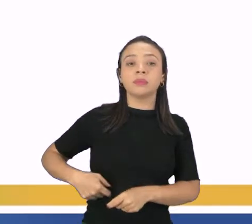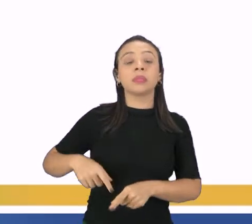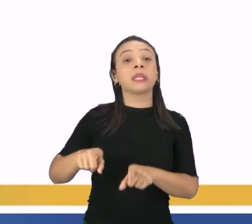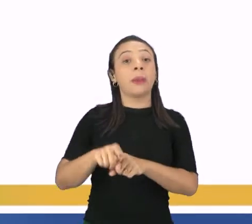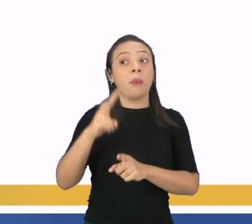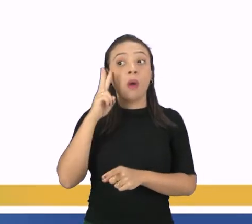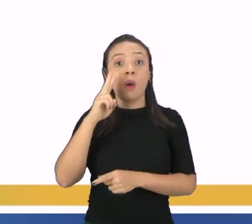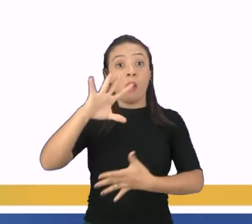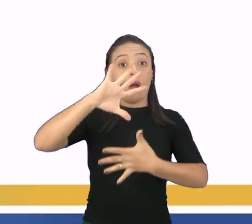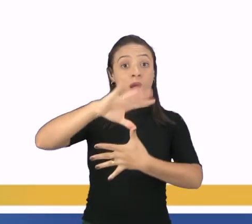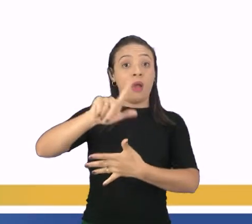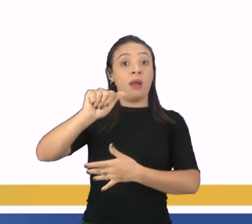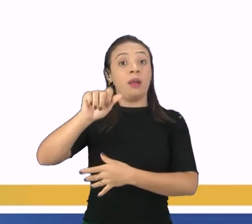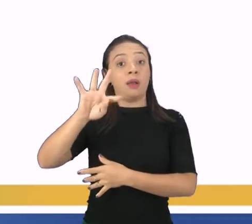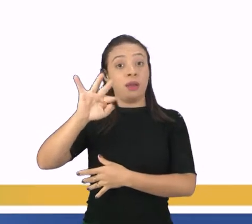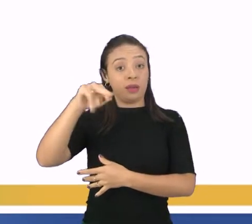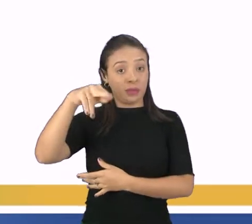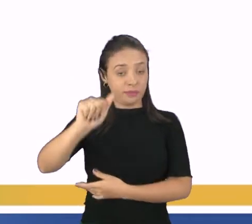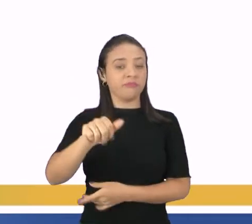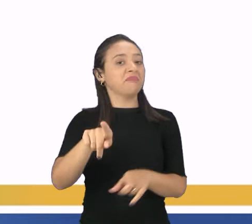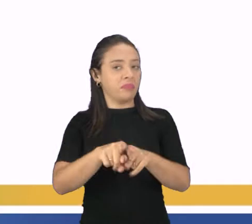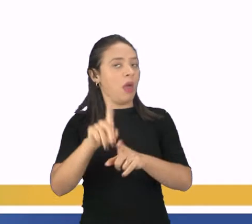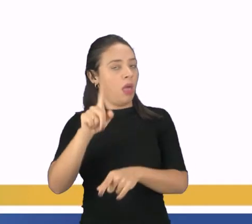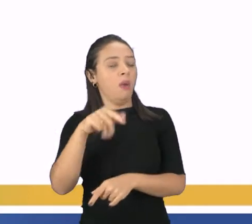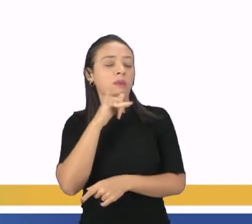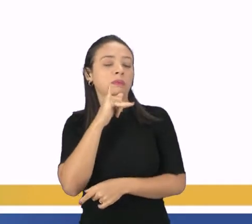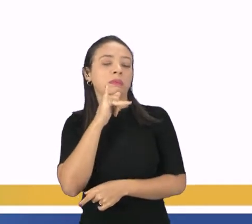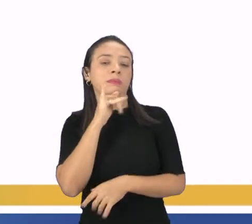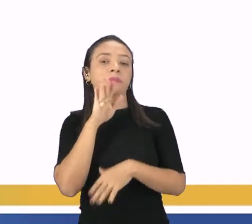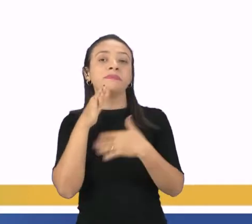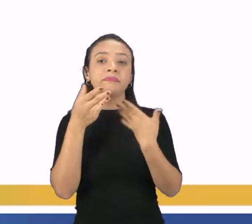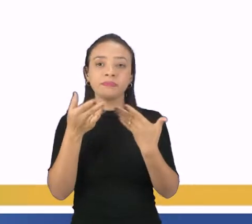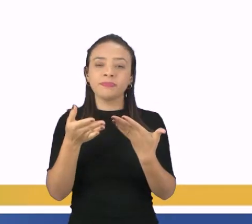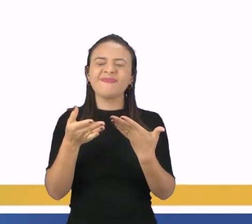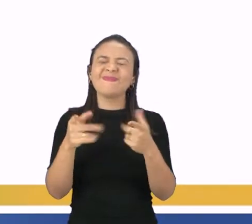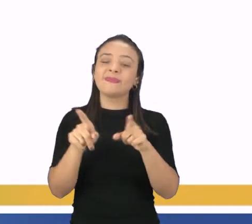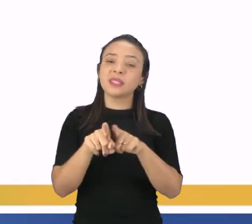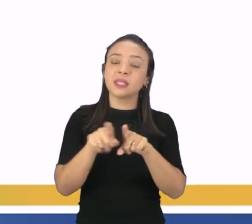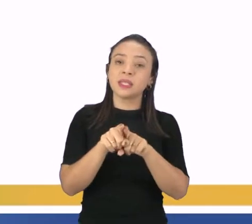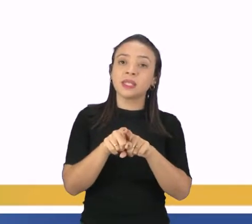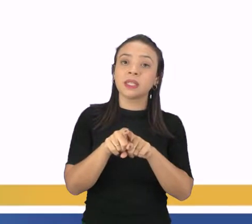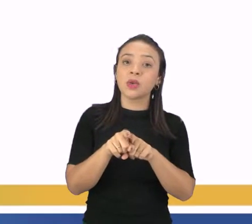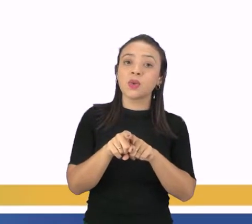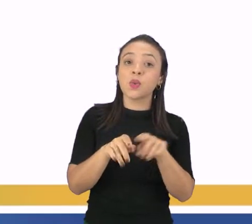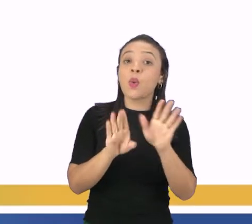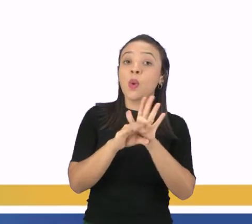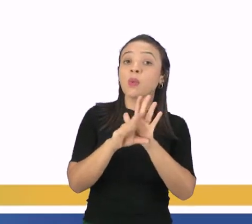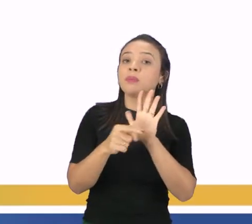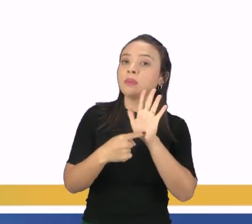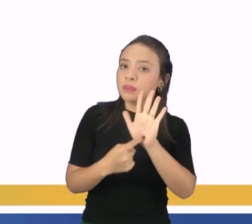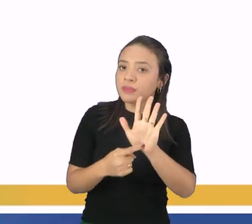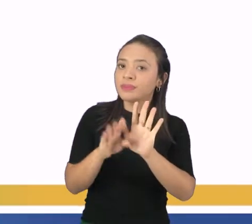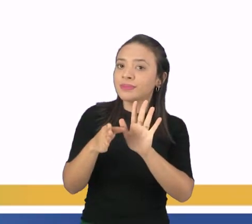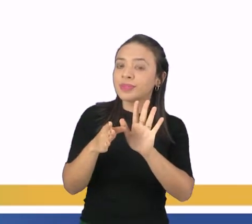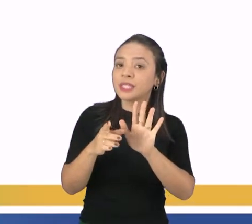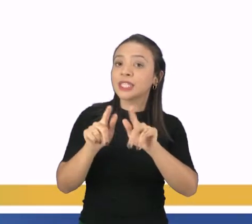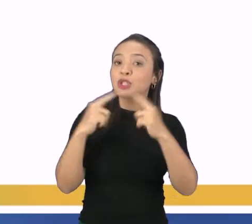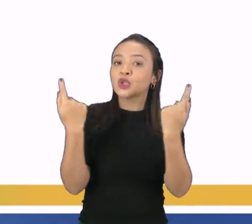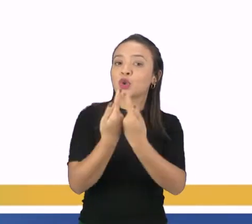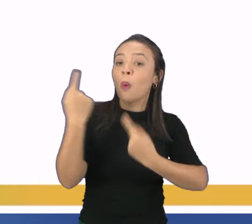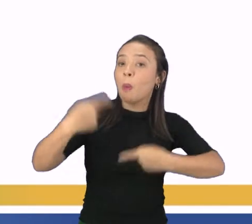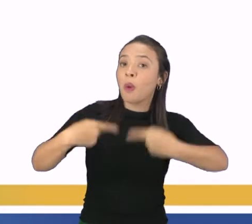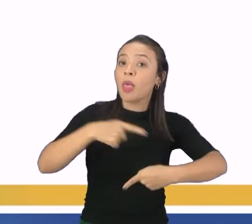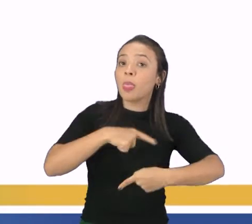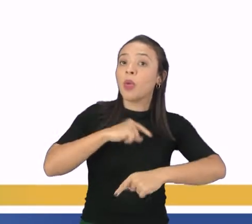América Latina, por exemplo. E aí tem tudo a ver com o conceito que nós colocamos. A geopolítica